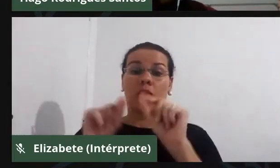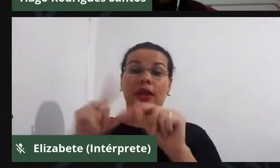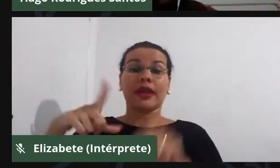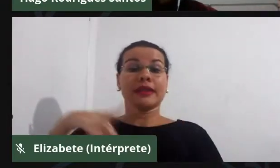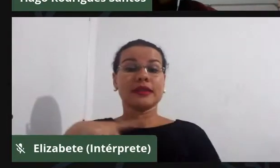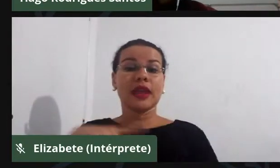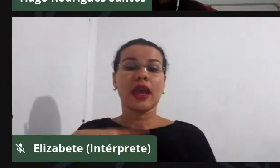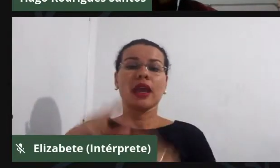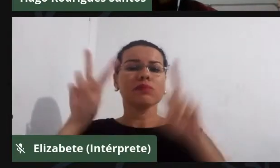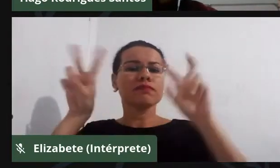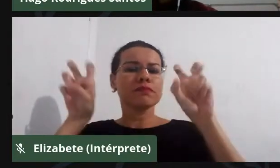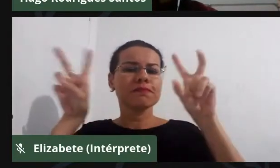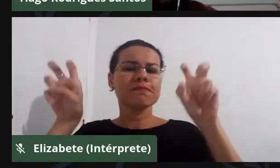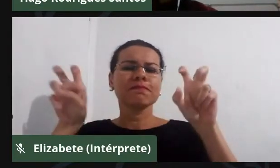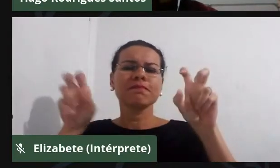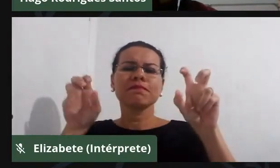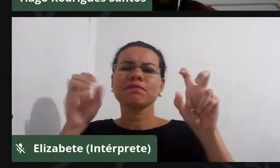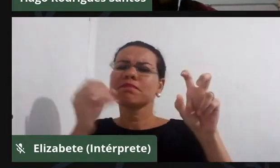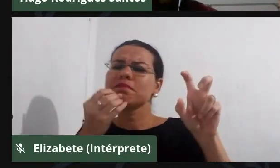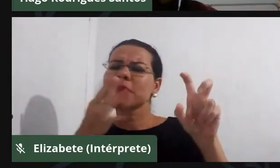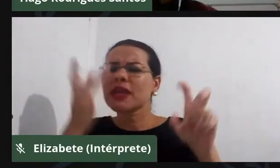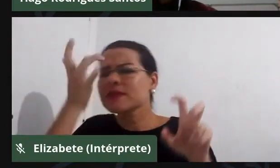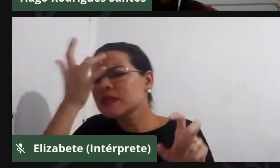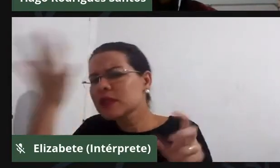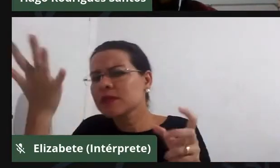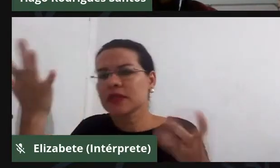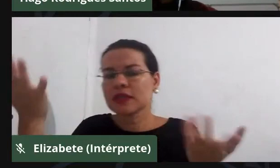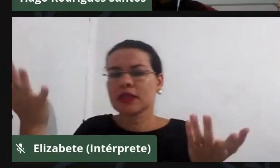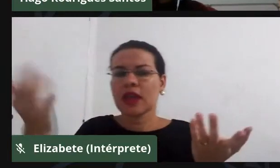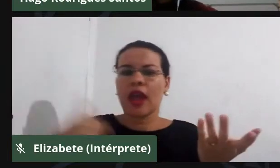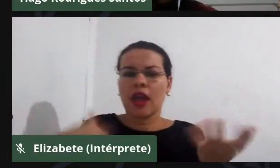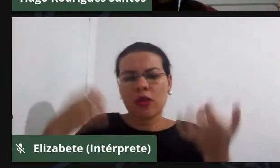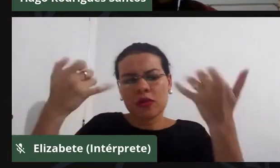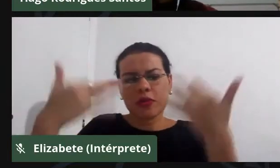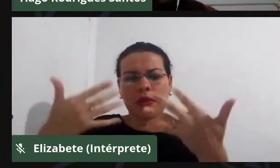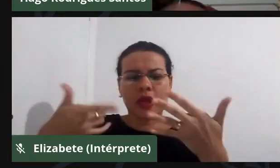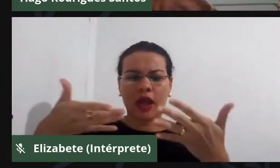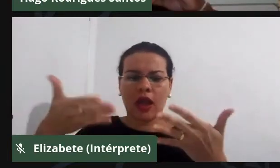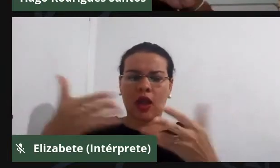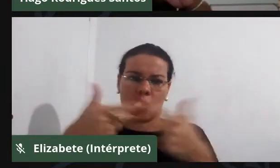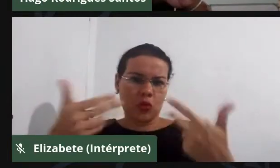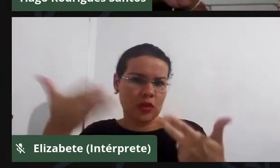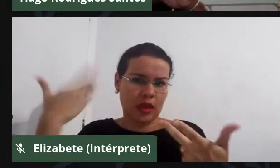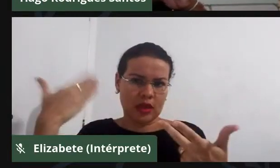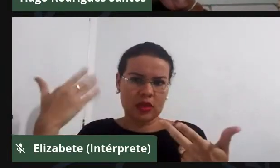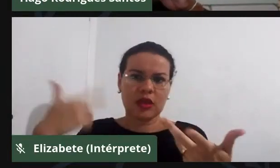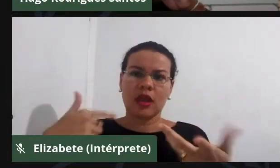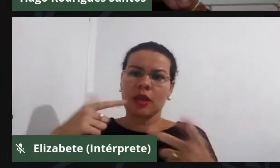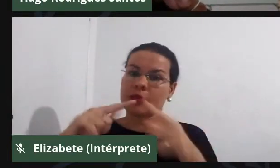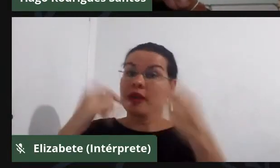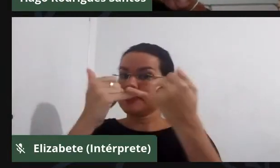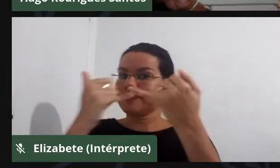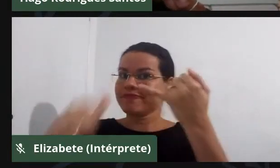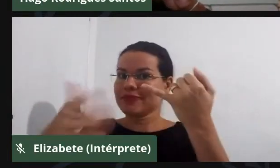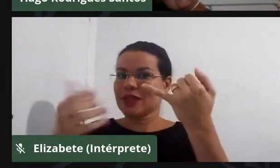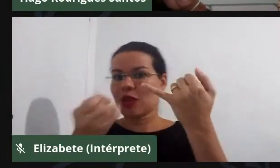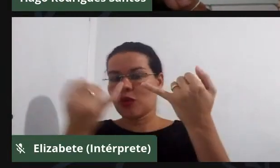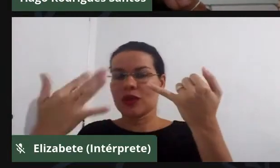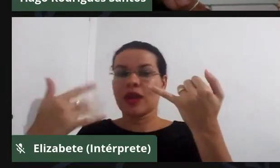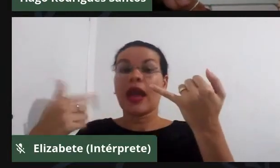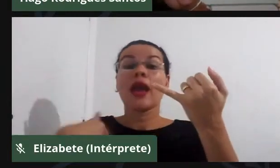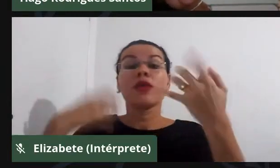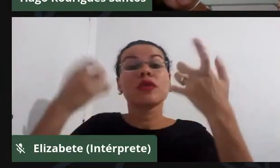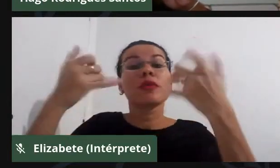bem simples, né? Eu falava isso, acho que caiu a internet, no sentido de que quem está na